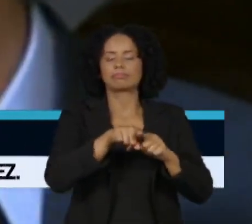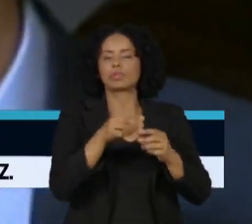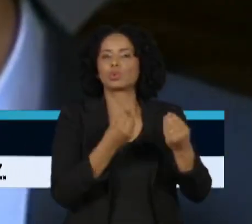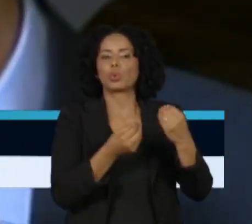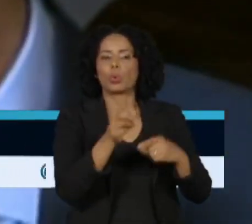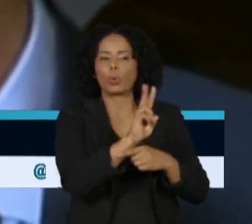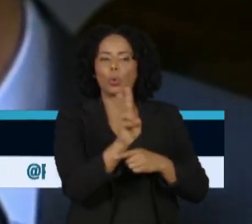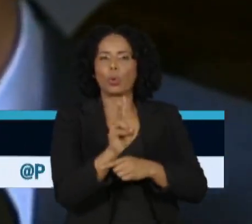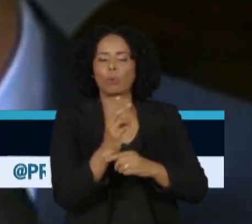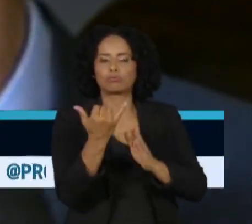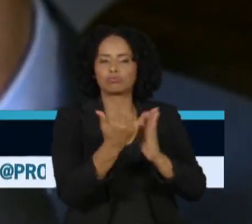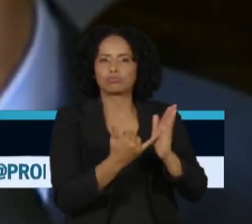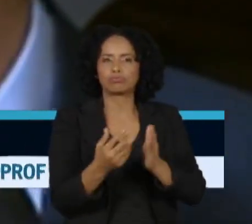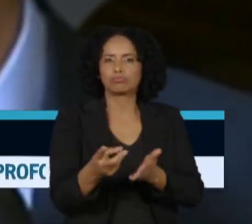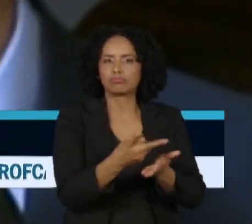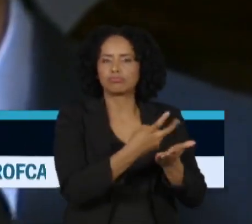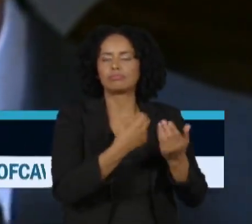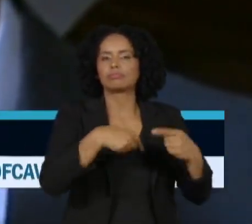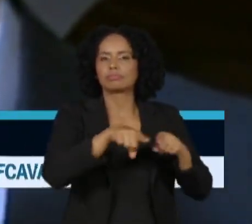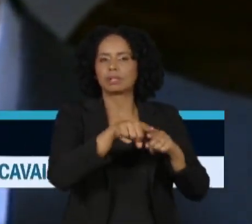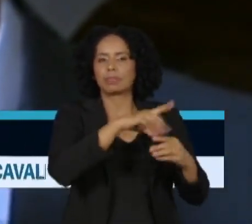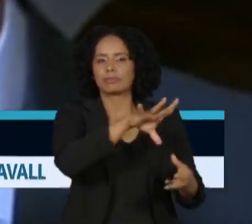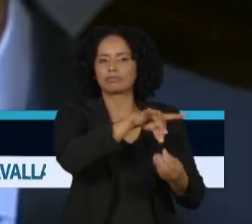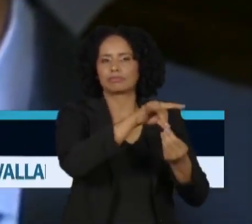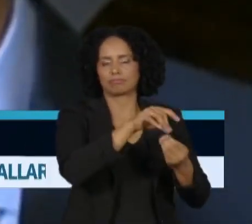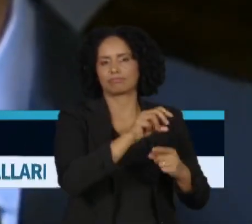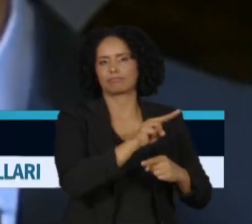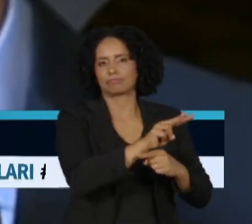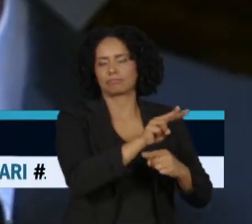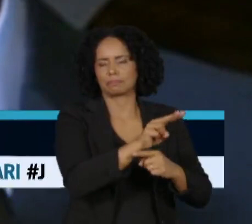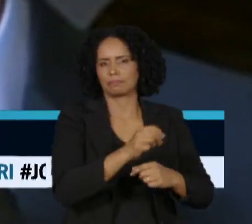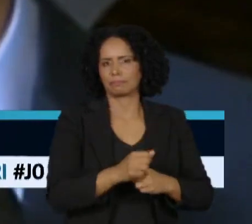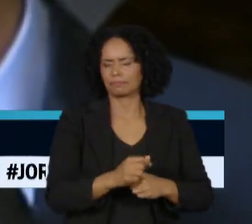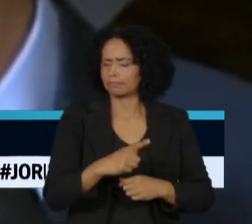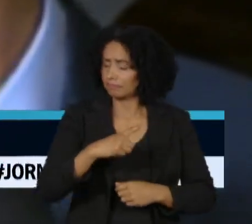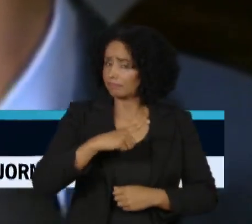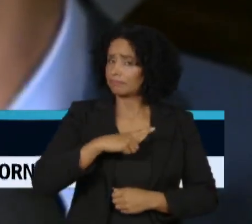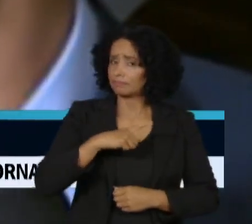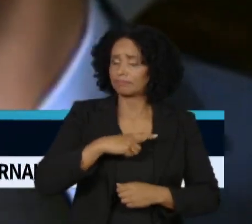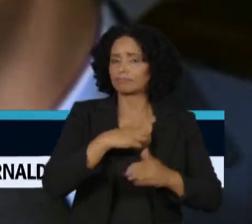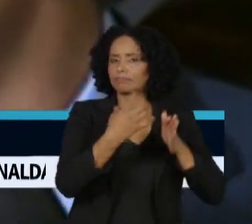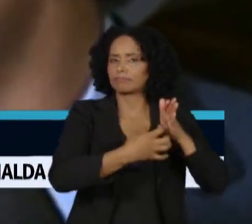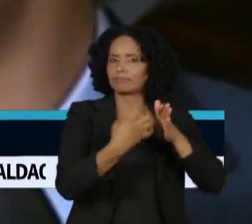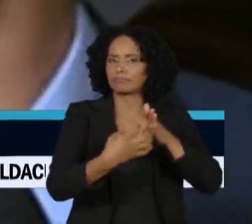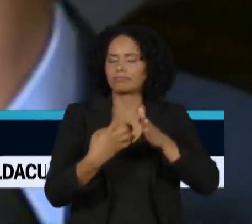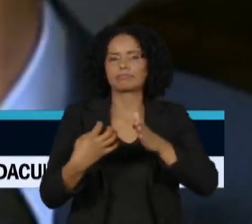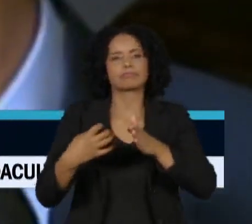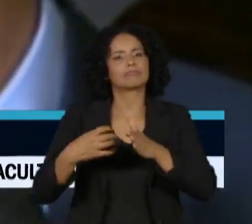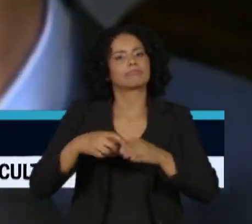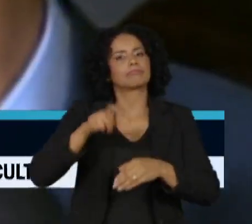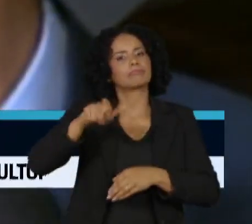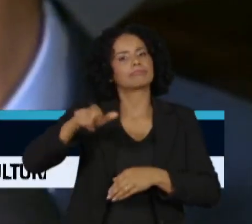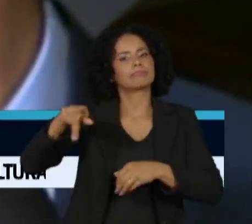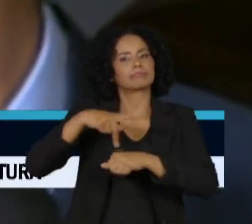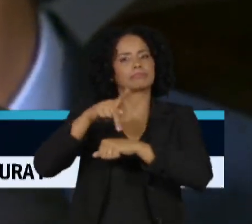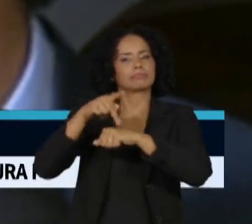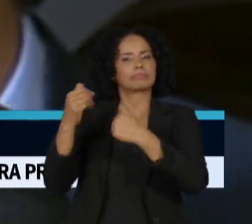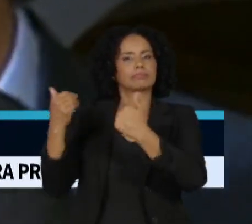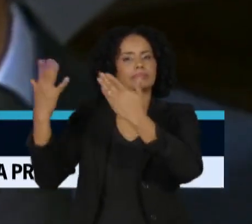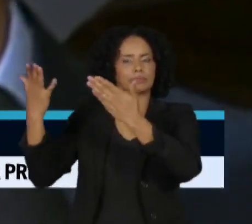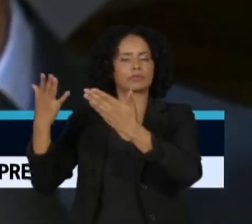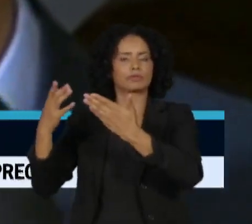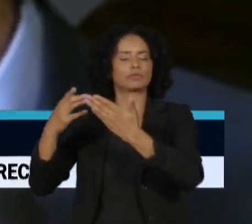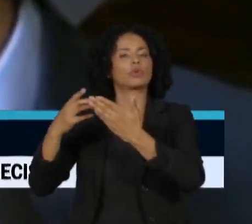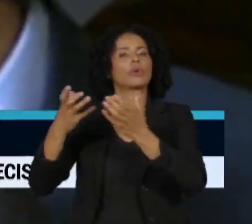defesa da democracia. Porque, sobretudo do ponto de vista do empresariado estrangeiro que quer investir no Brasil,